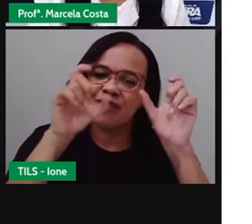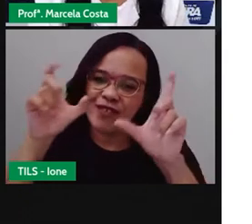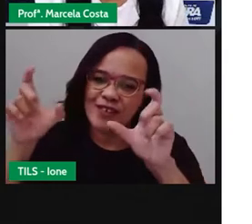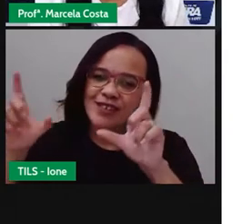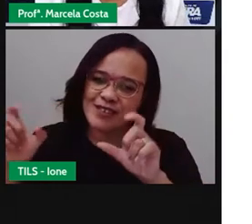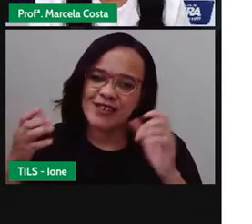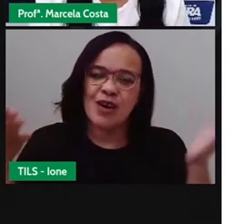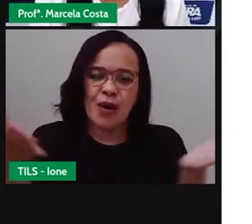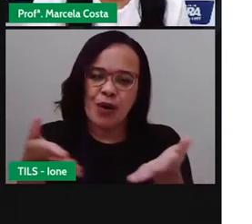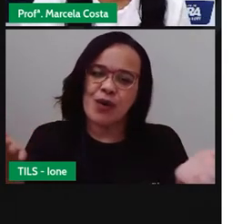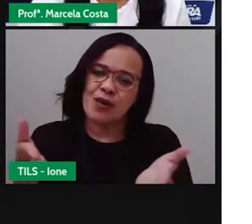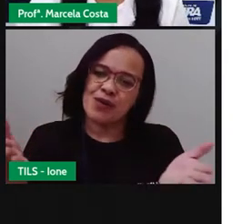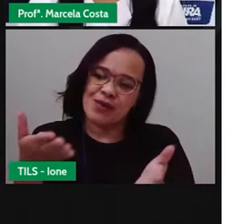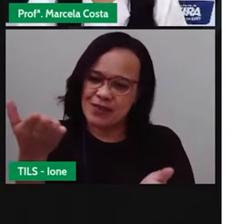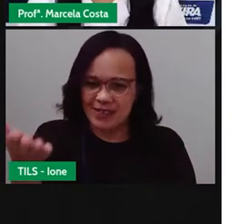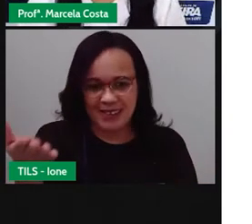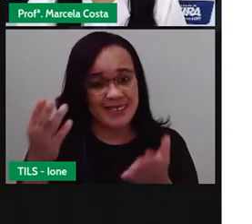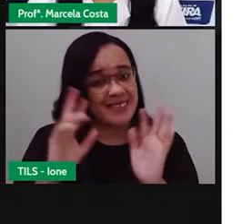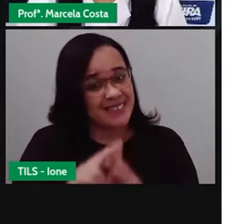Olha!